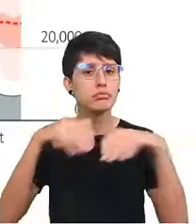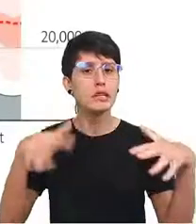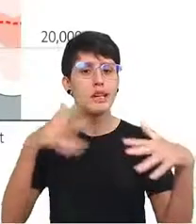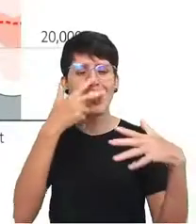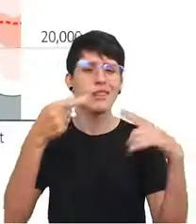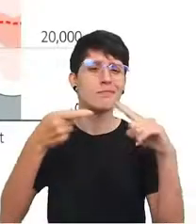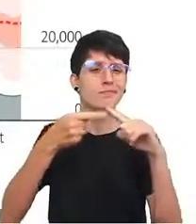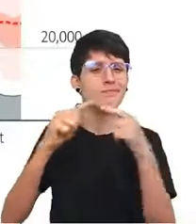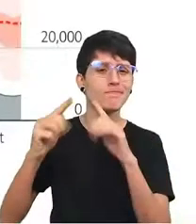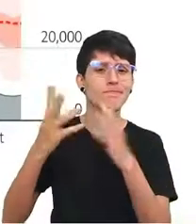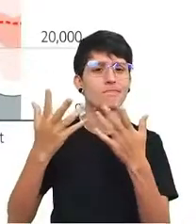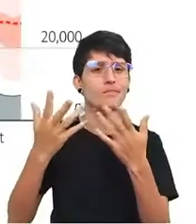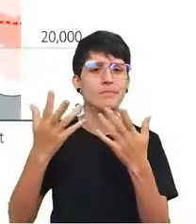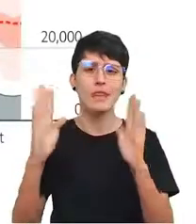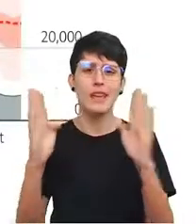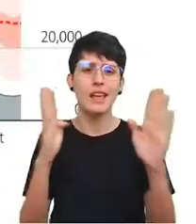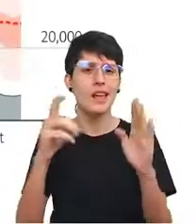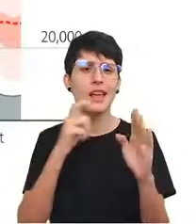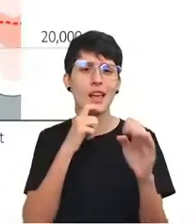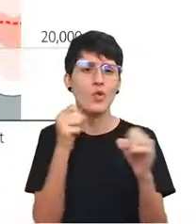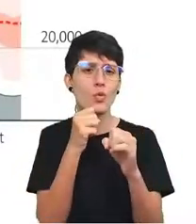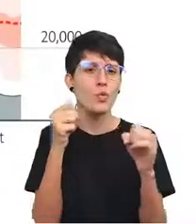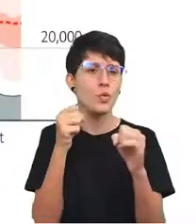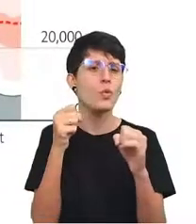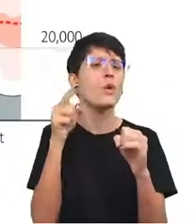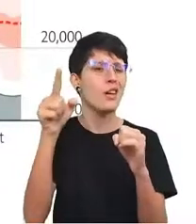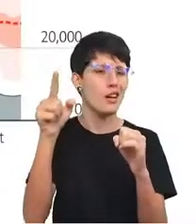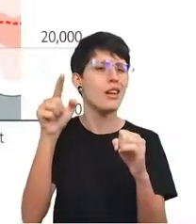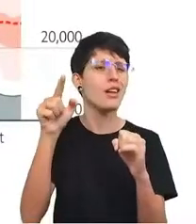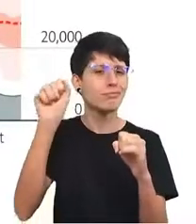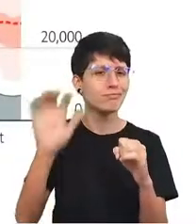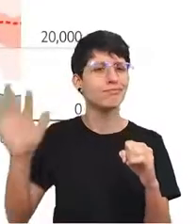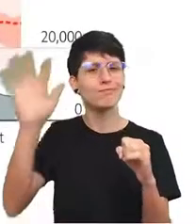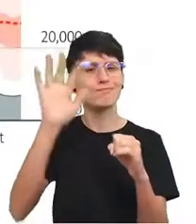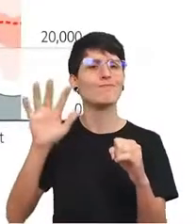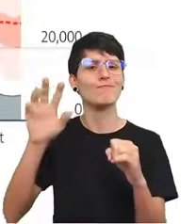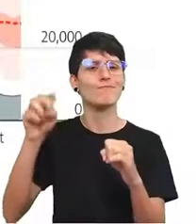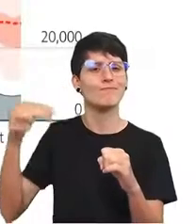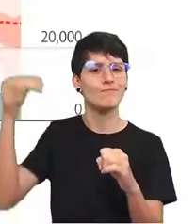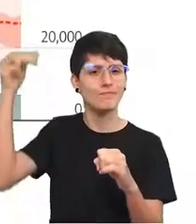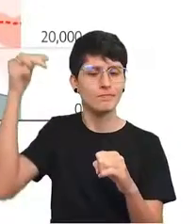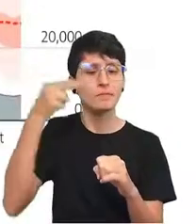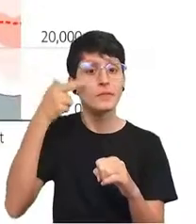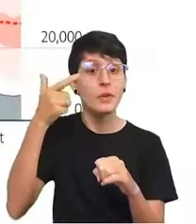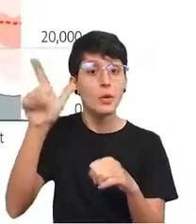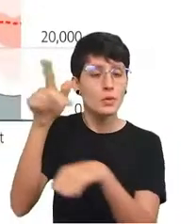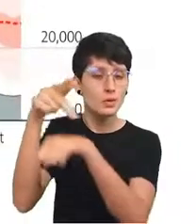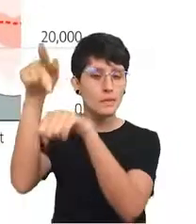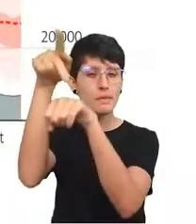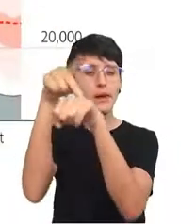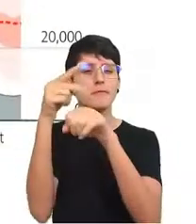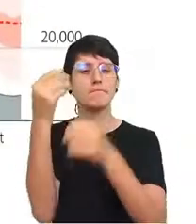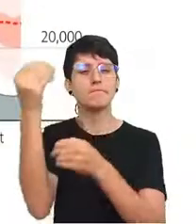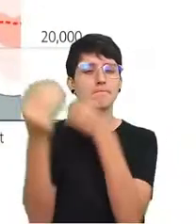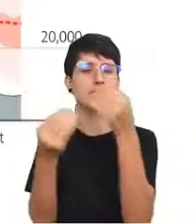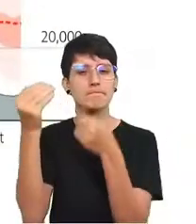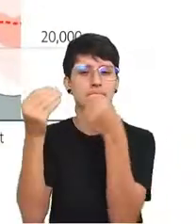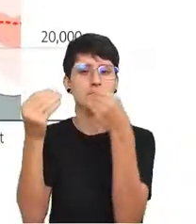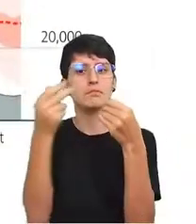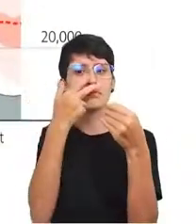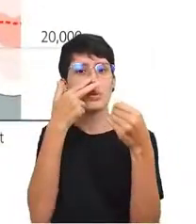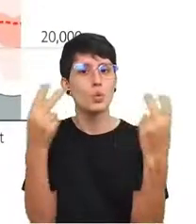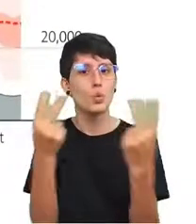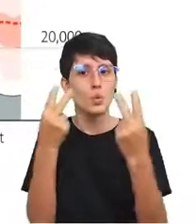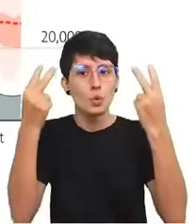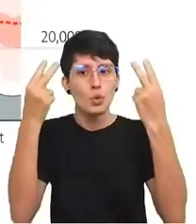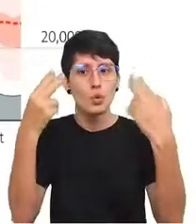geralmente ao inverno no hemisfério norte. Então, se olharmos além desses países relativamente ricos, e